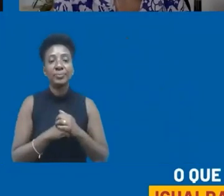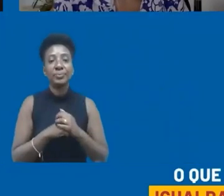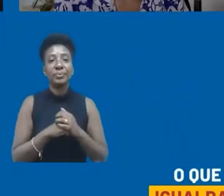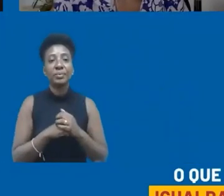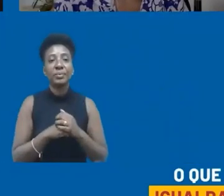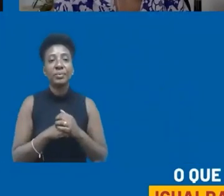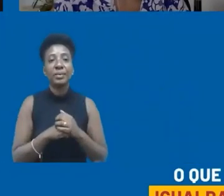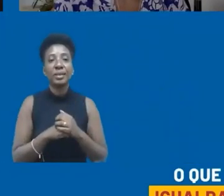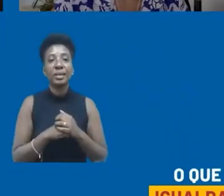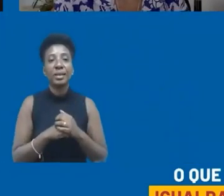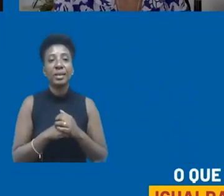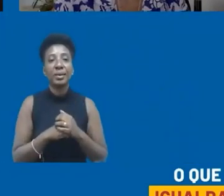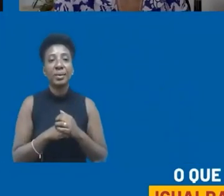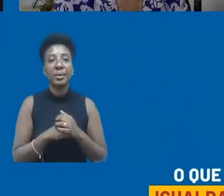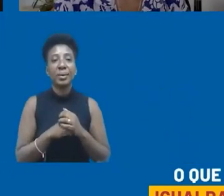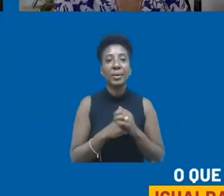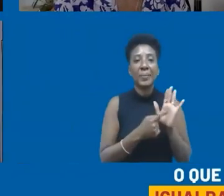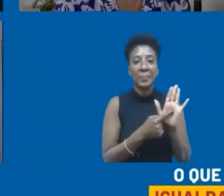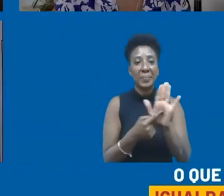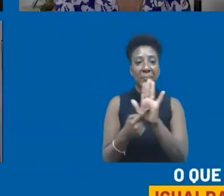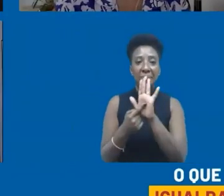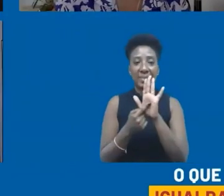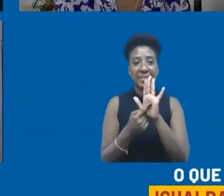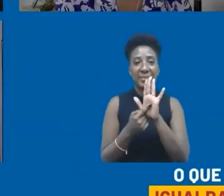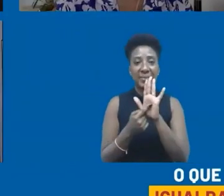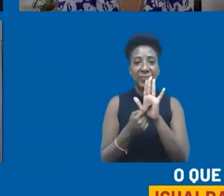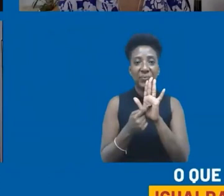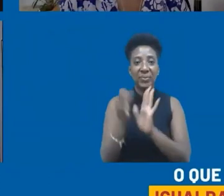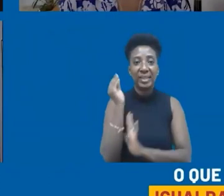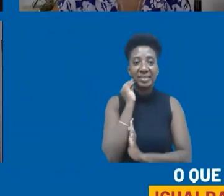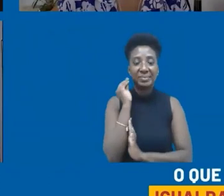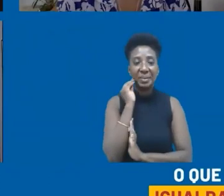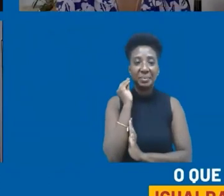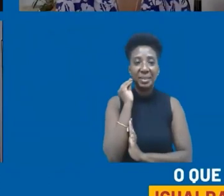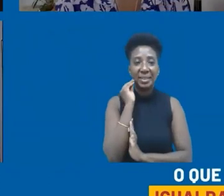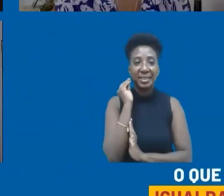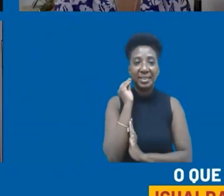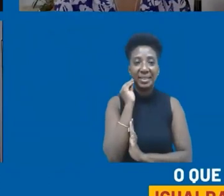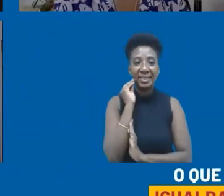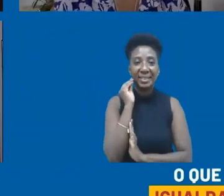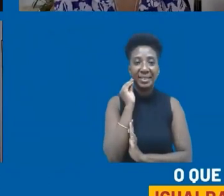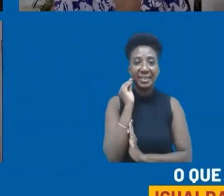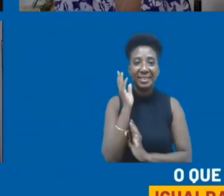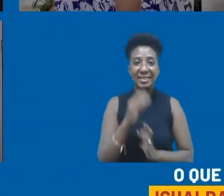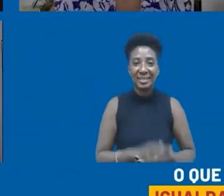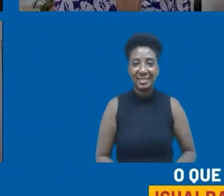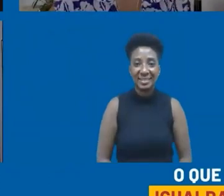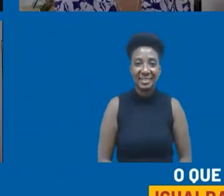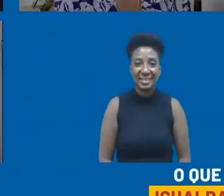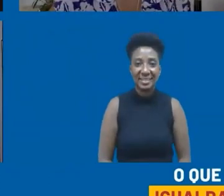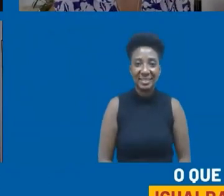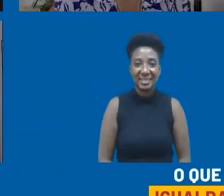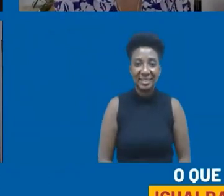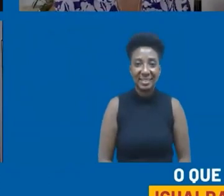que... Aí, ela apareceu aí, surgiu aí já. Ela está tentando. tentando. É, ela está surgindo e